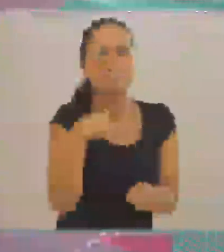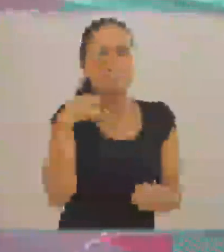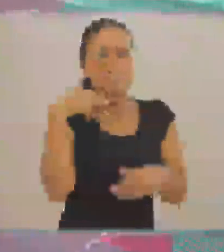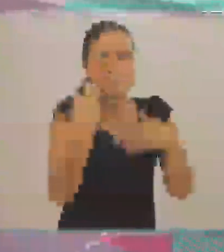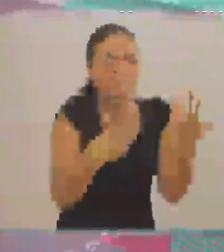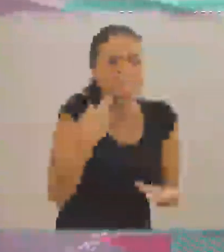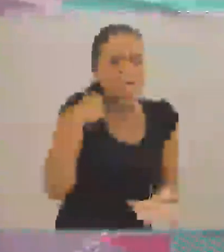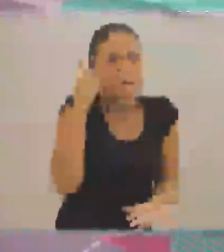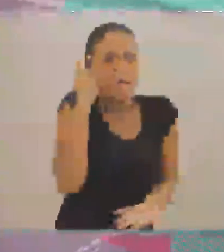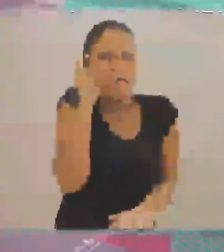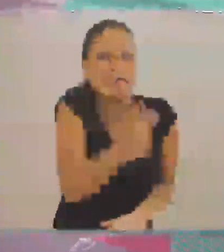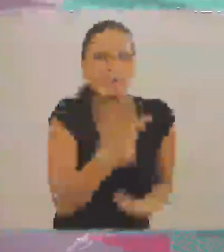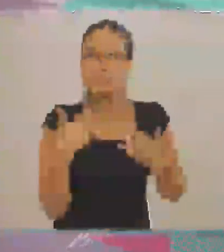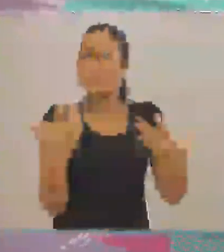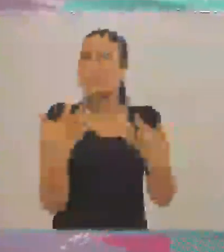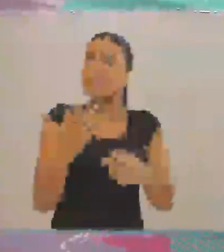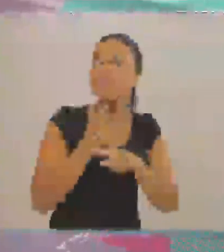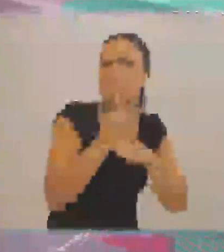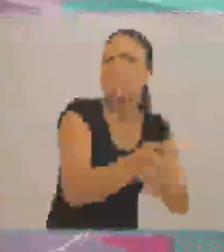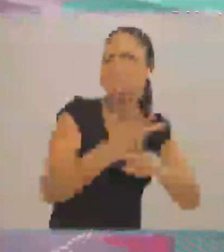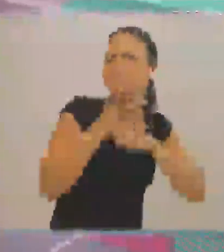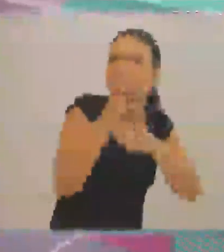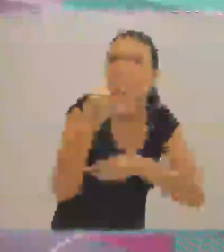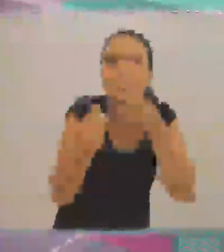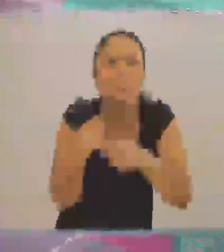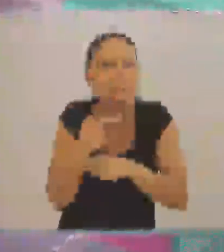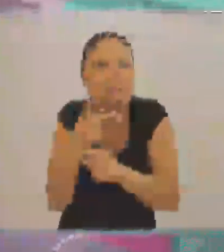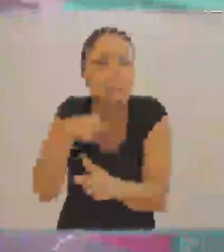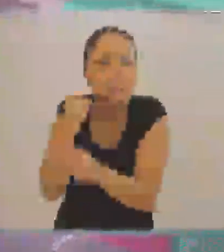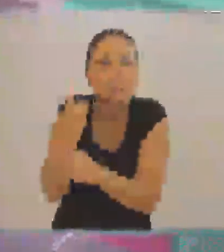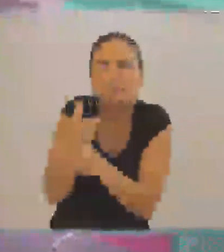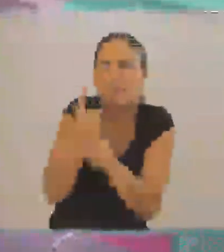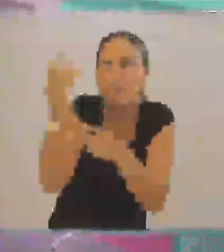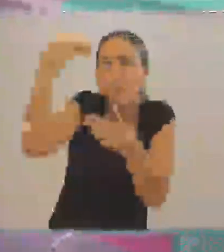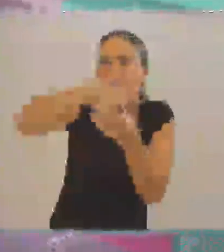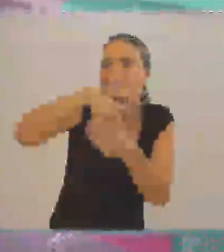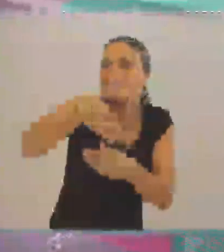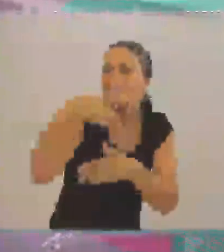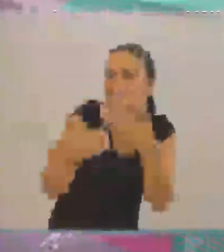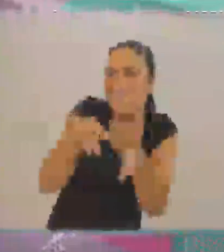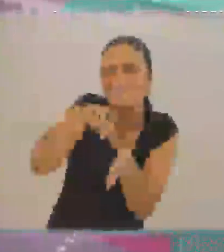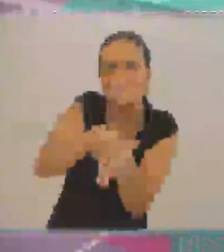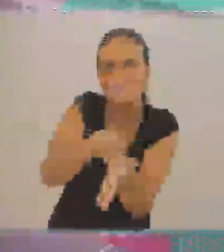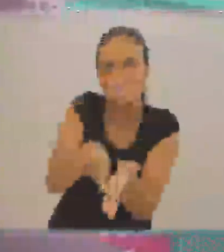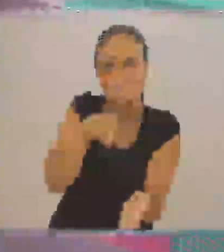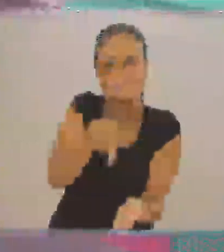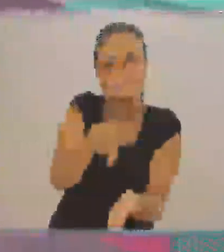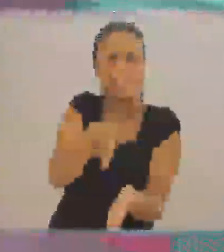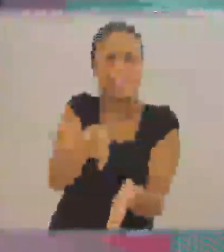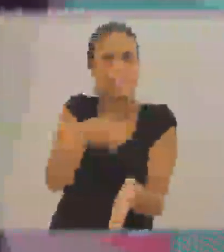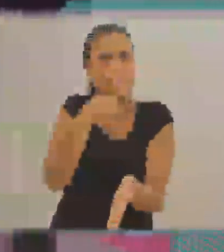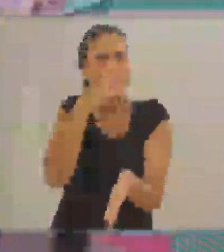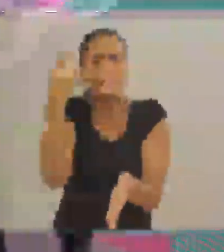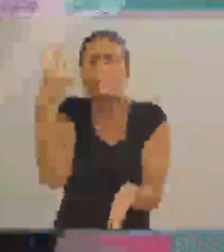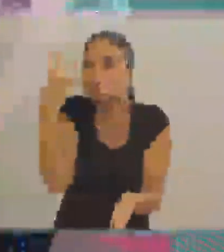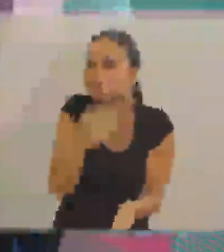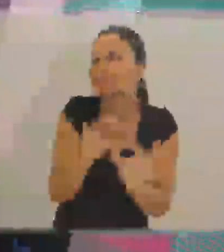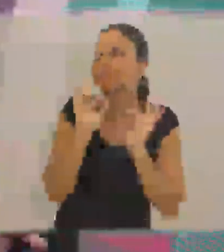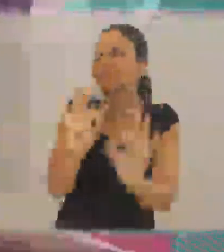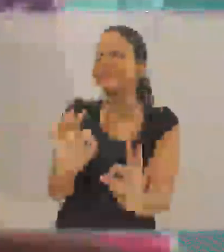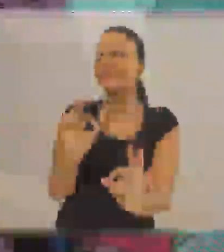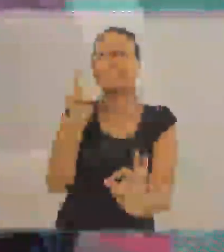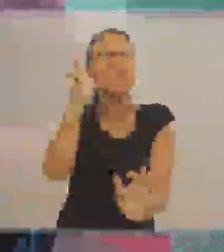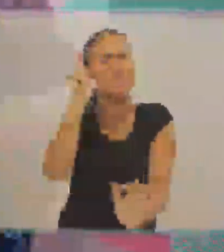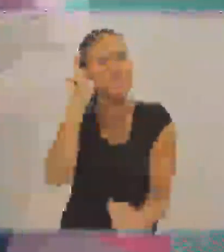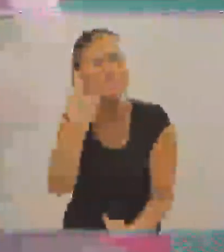Fui despertando esse interesse, fui querendo buscar mais, fui descobrindo coisas minhas dentro desse processo de pesquisa, que é